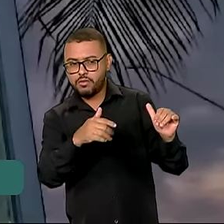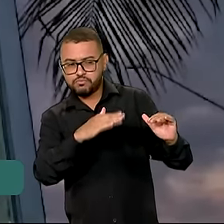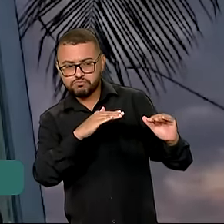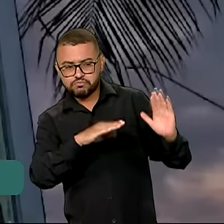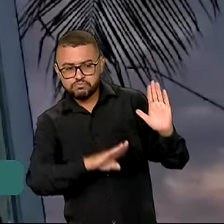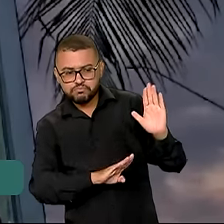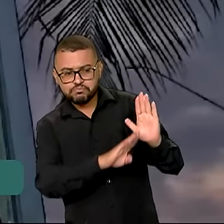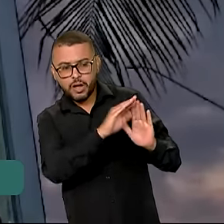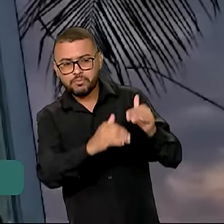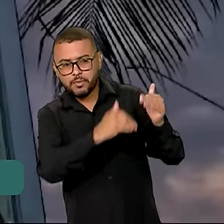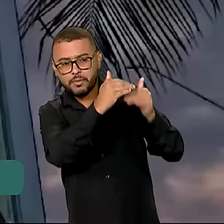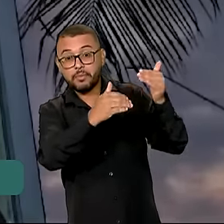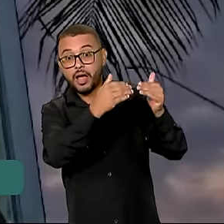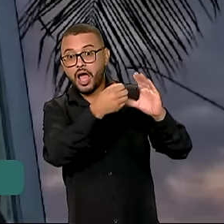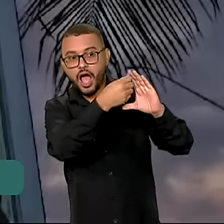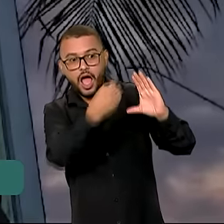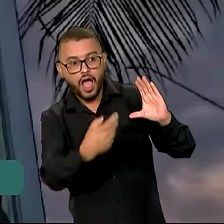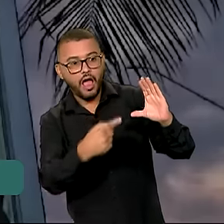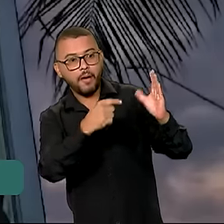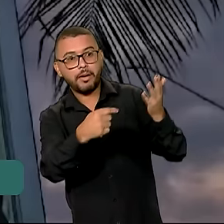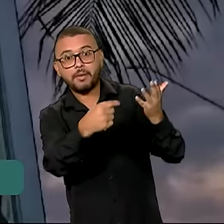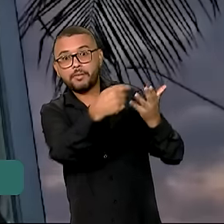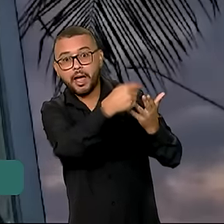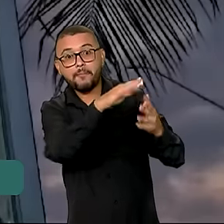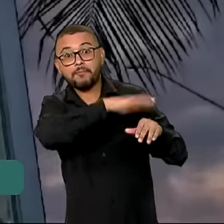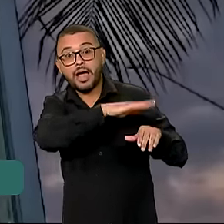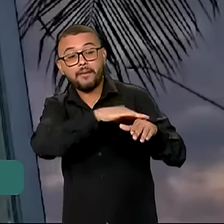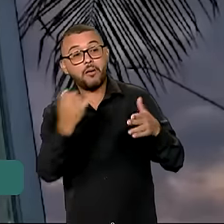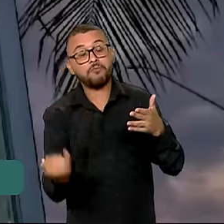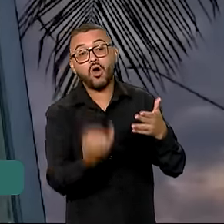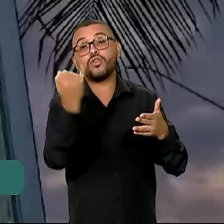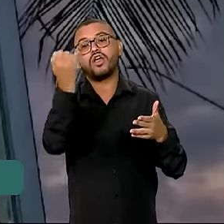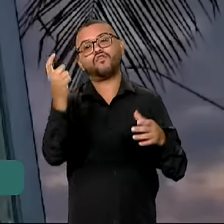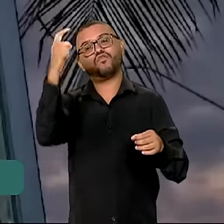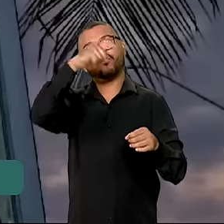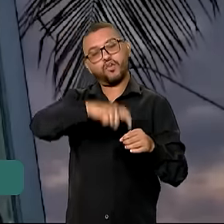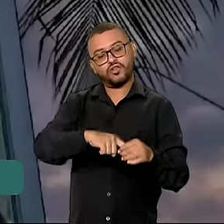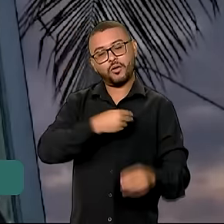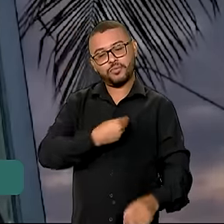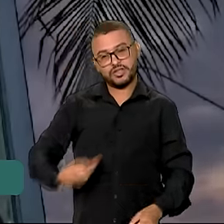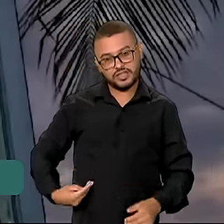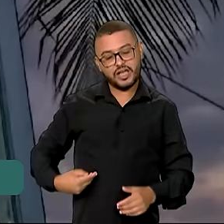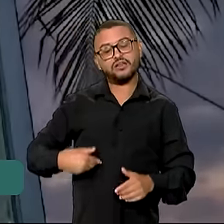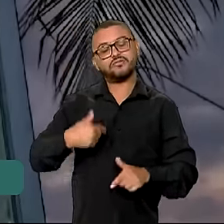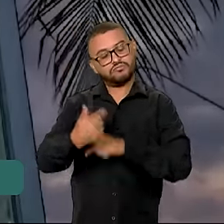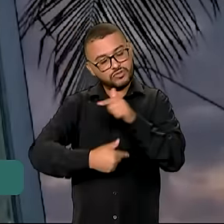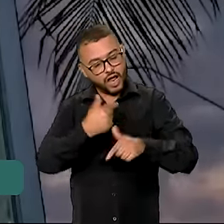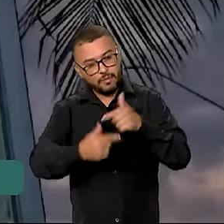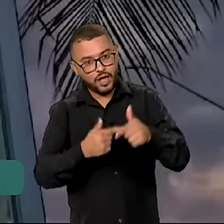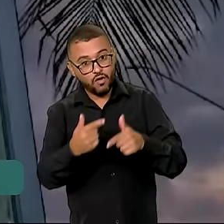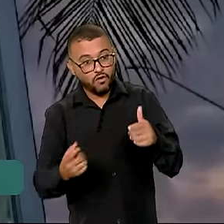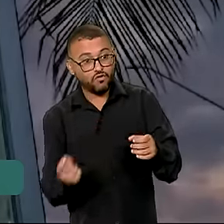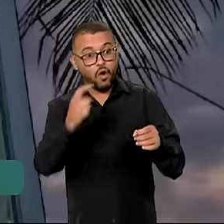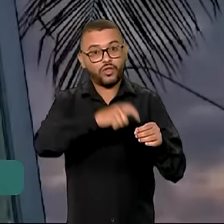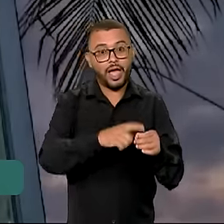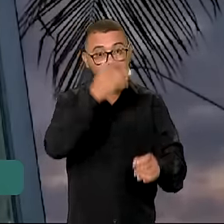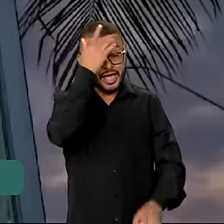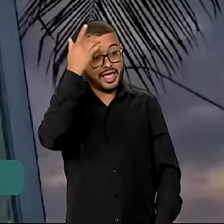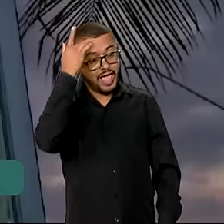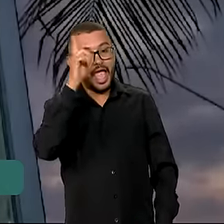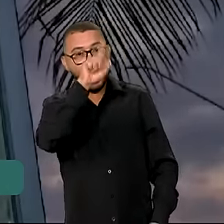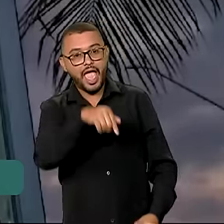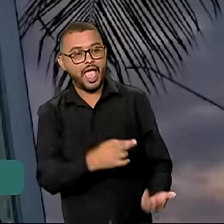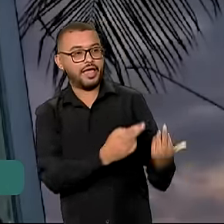sobre vários aspectos, mas o aspecto mais importante para a gente é a retomada do Ministério do Trabalho, porque passa a ter alguém que